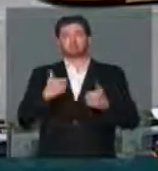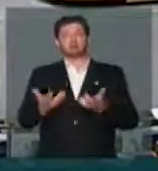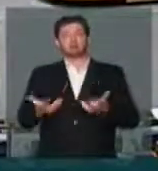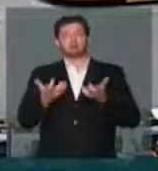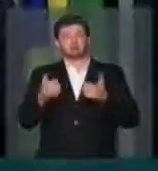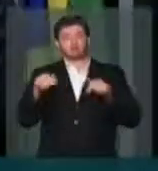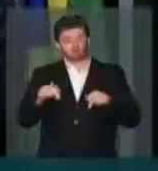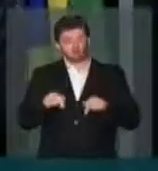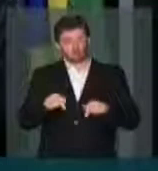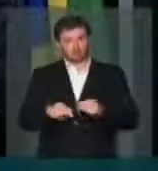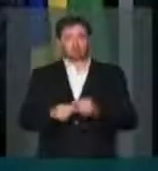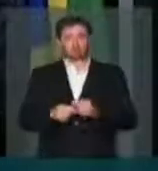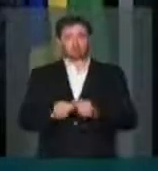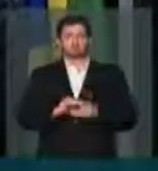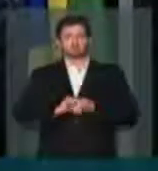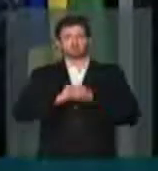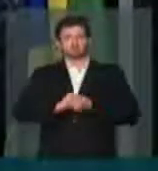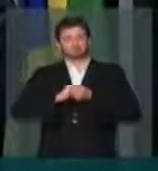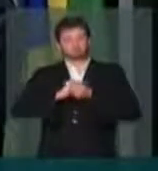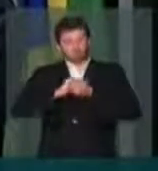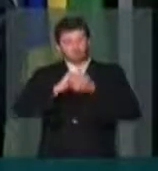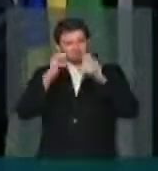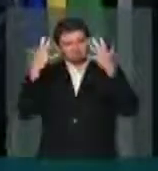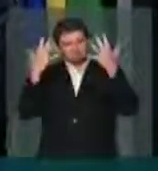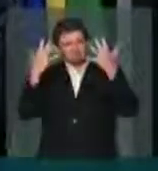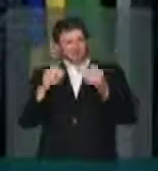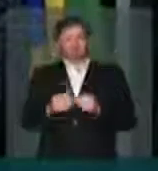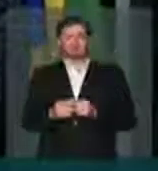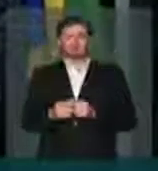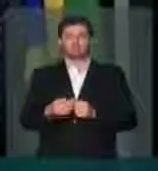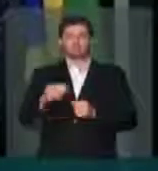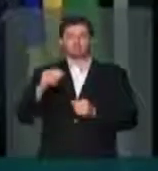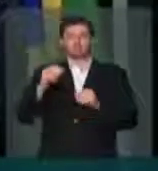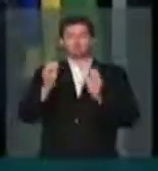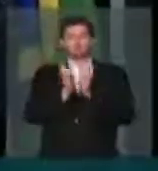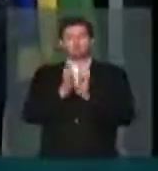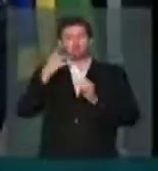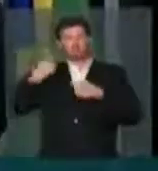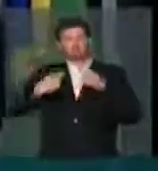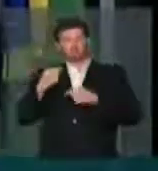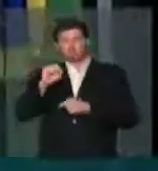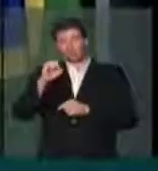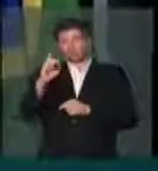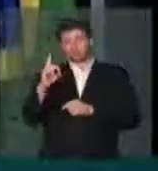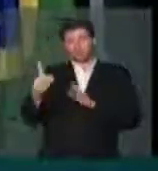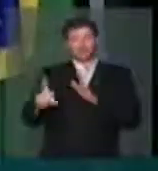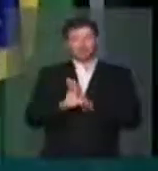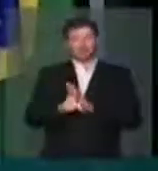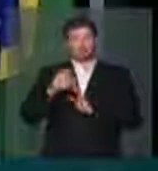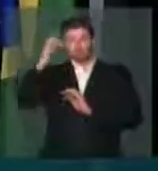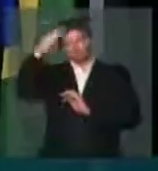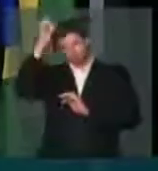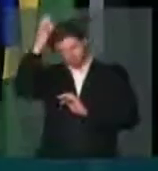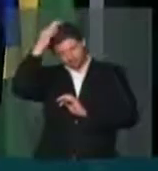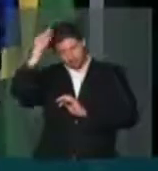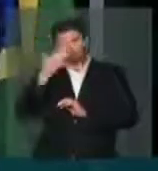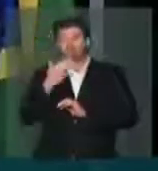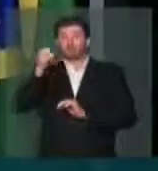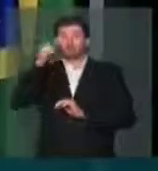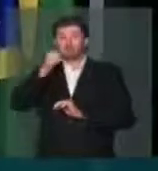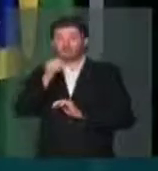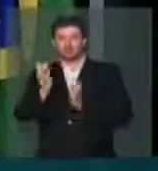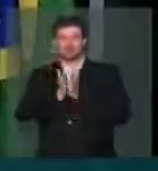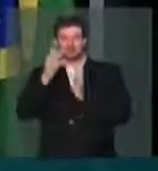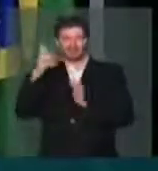gostaria aqui de parabenizar o Solidariedade Mulher do Estado do Espírito Santo. O nosso